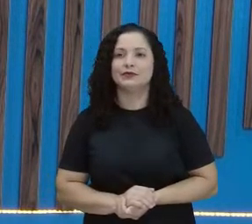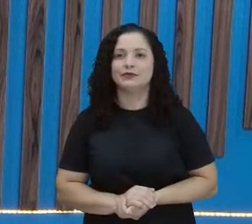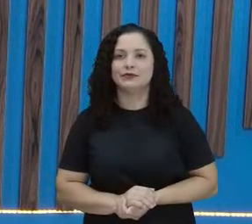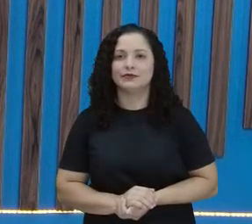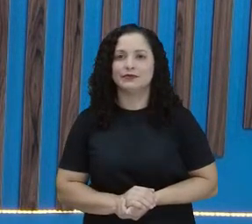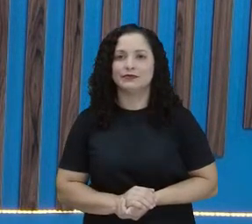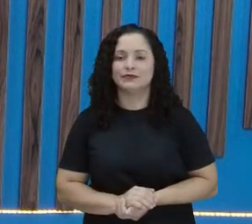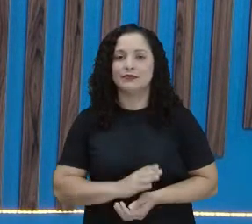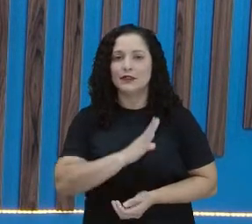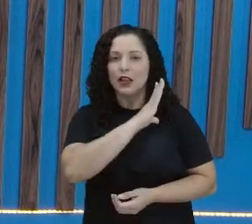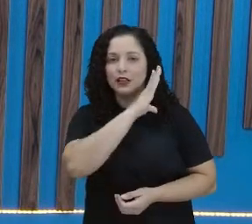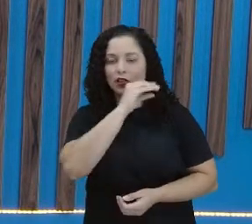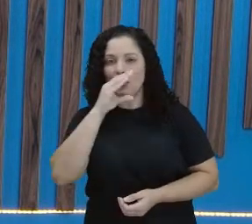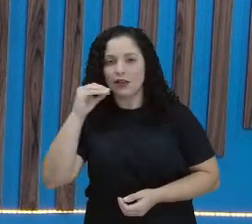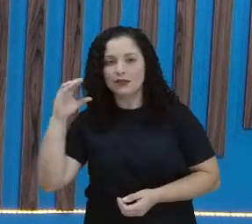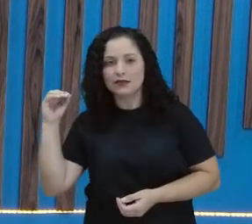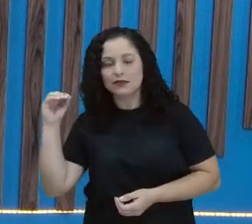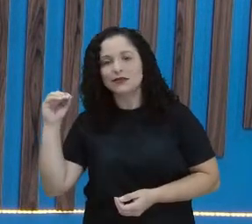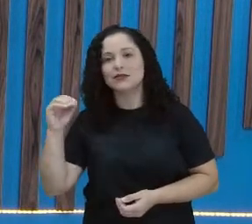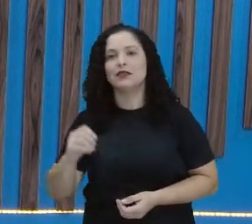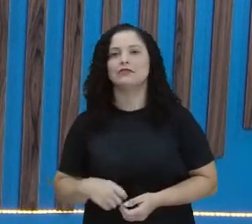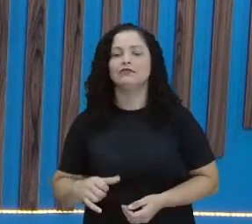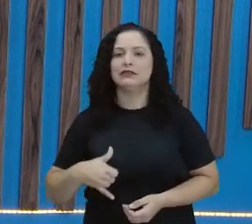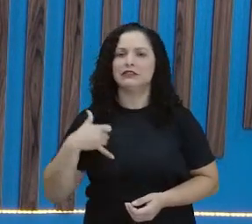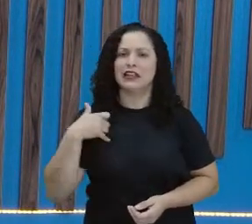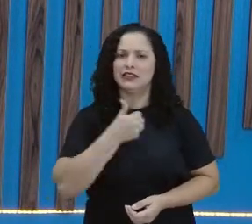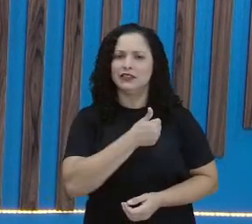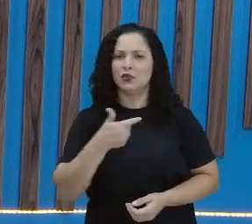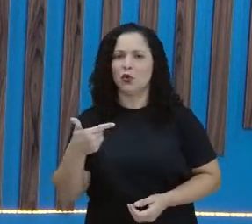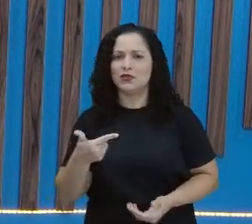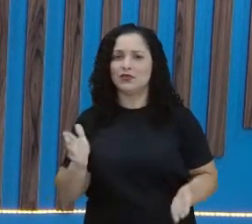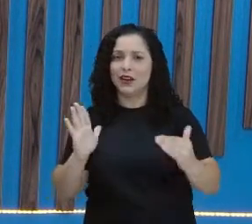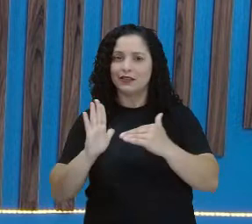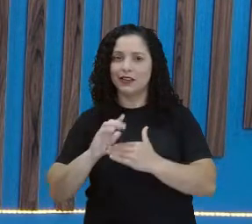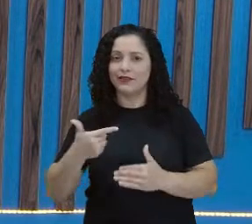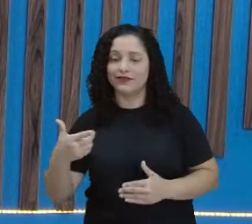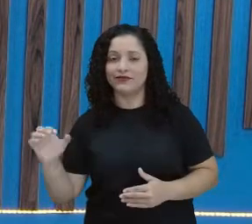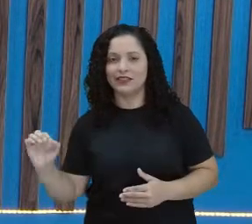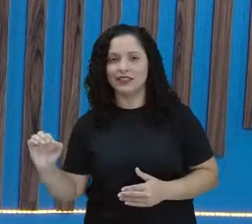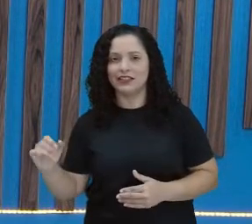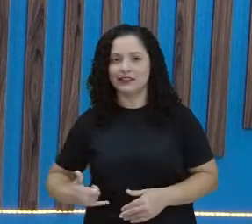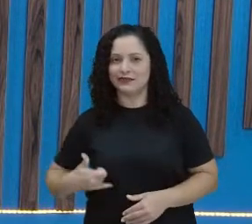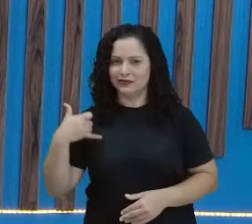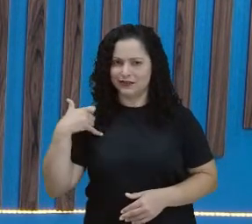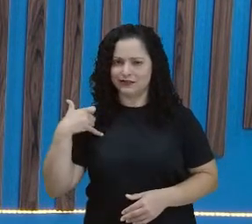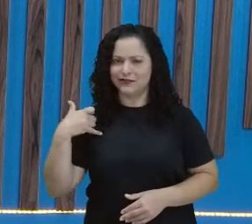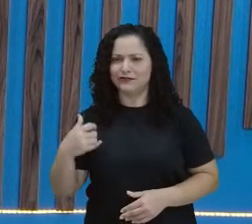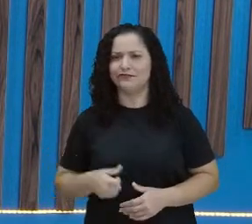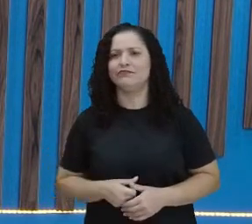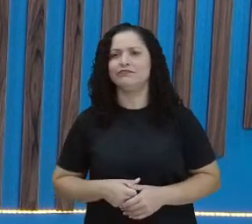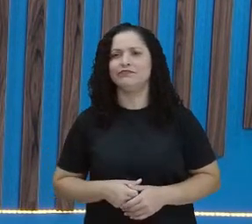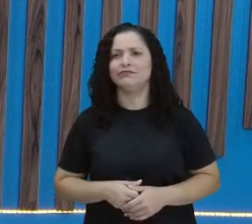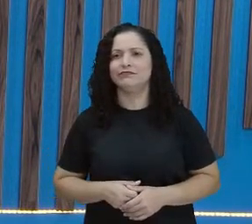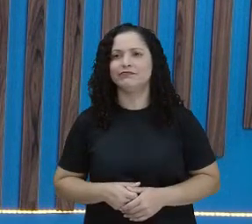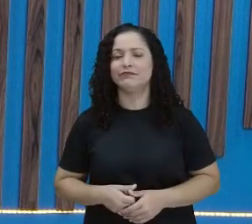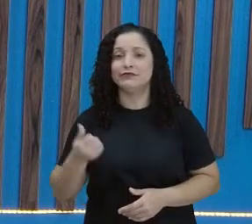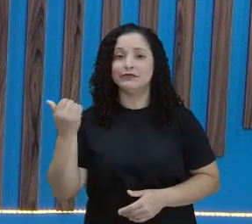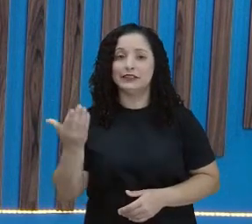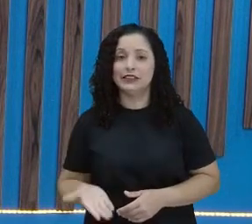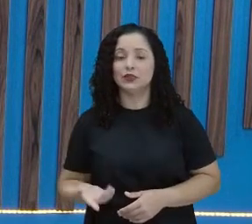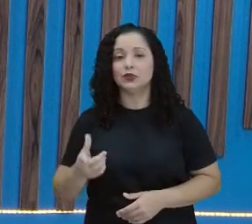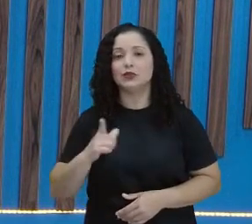Adolescência, essa fase segue dos 12 até os 20 anos. Essa fase inicia-se com